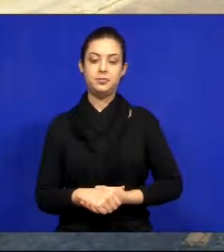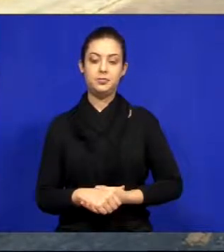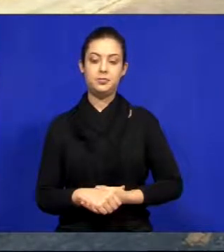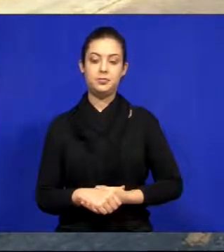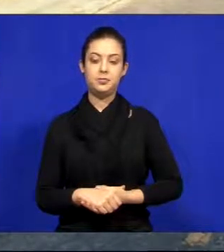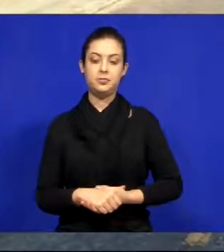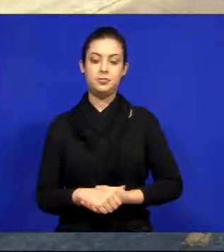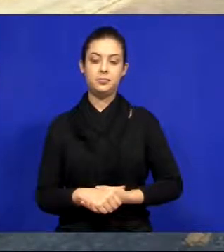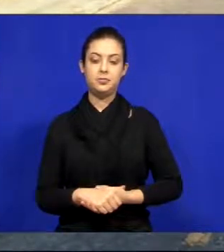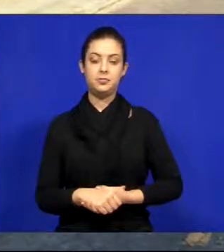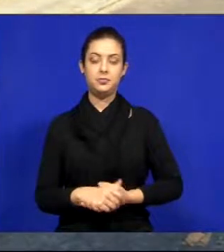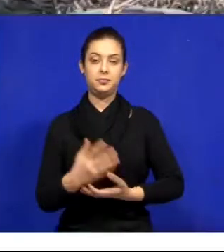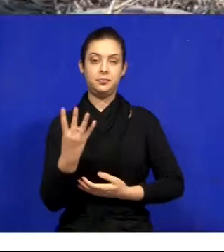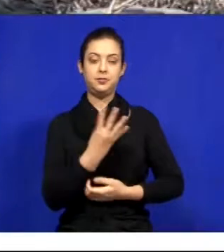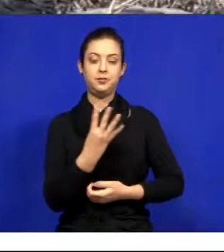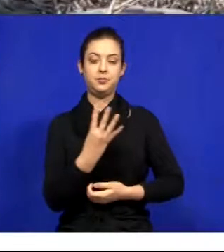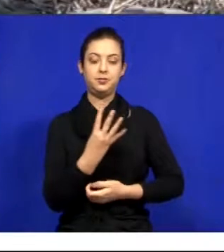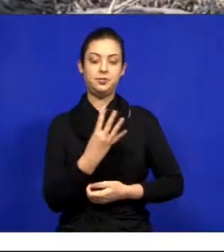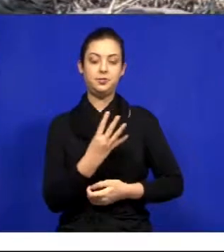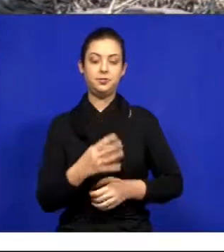A foto 4.